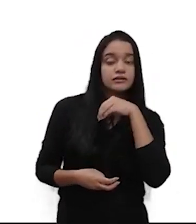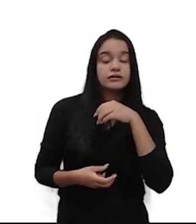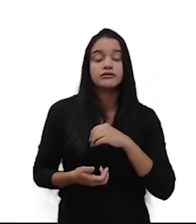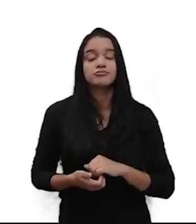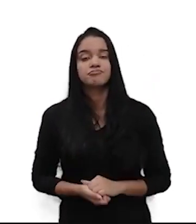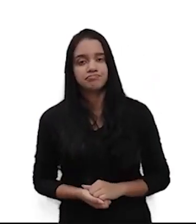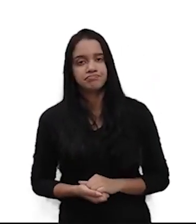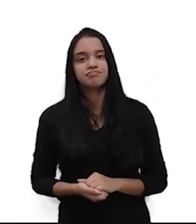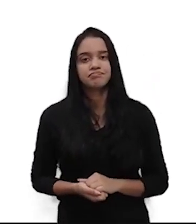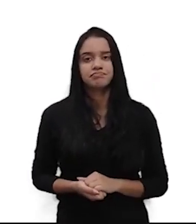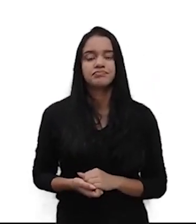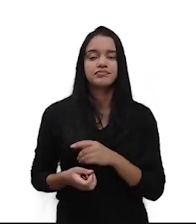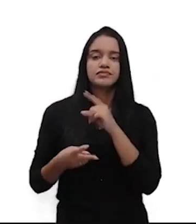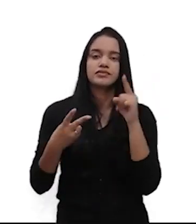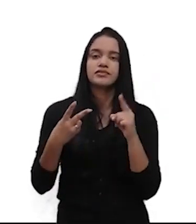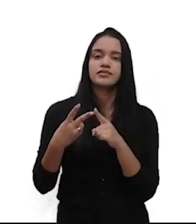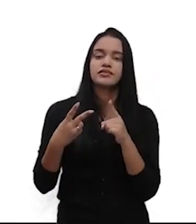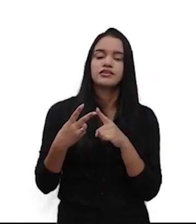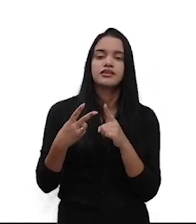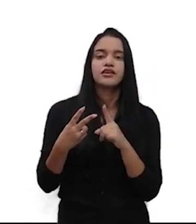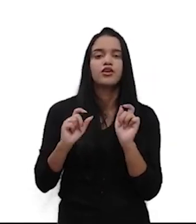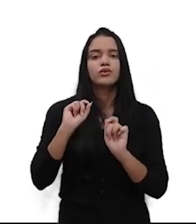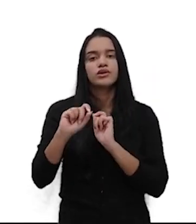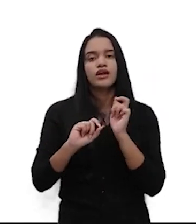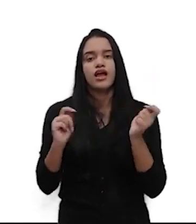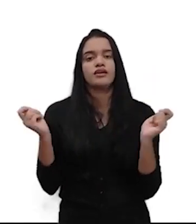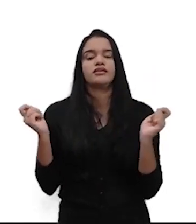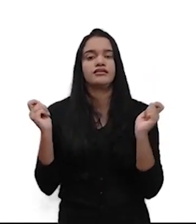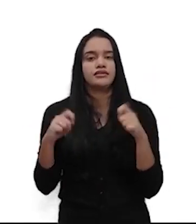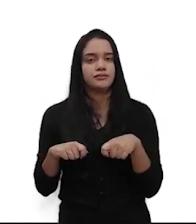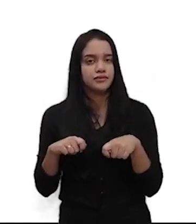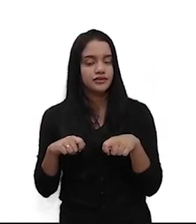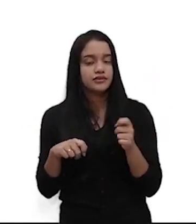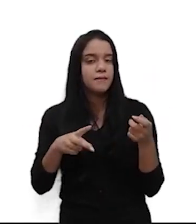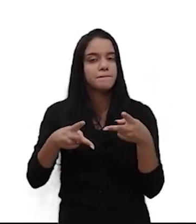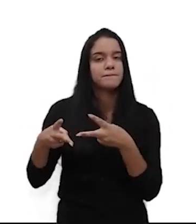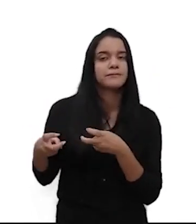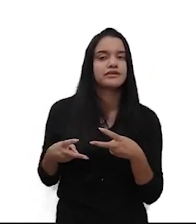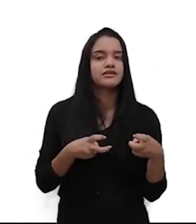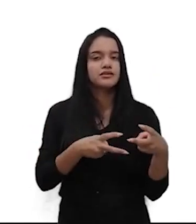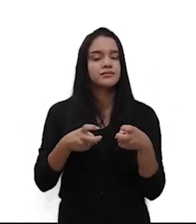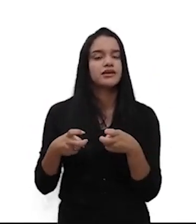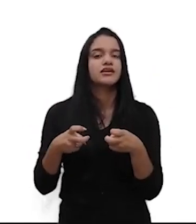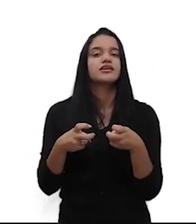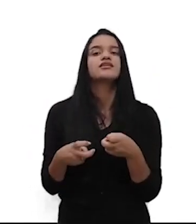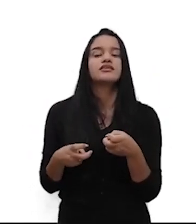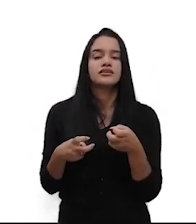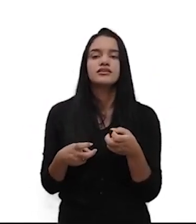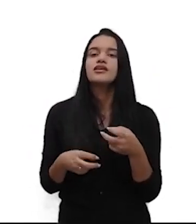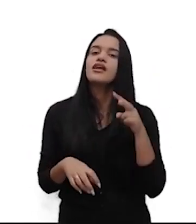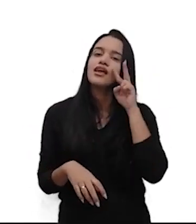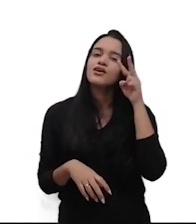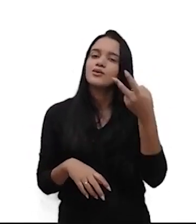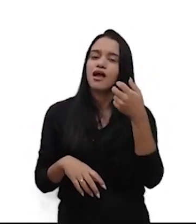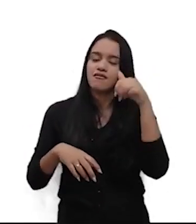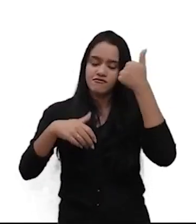Nesse aspecto aí, é ter a capacidade de identificar e reconhecer, se autoavaliar. Poxa, quais são as